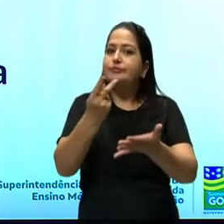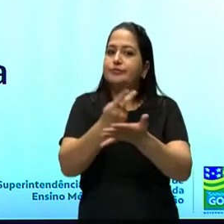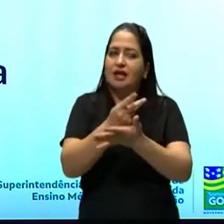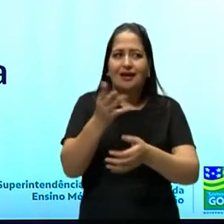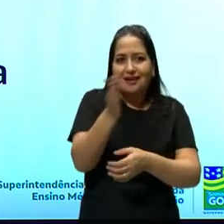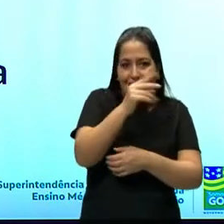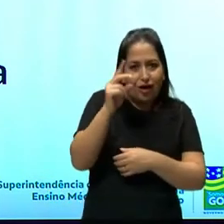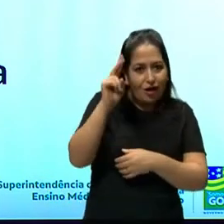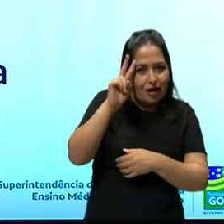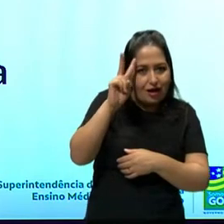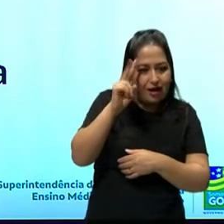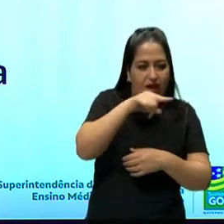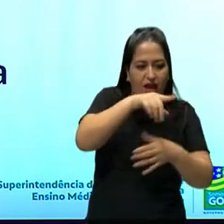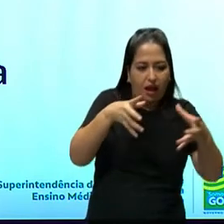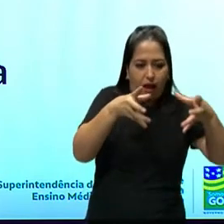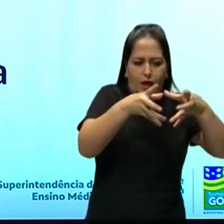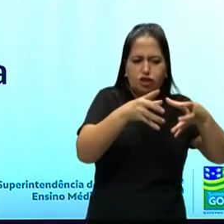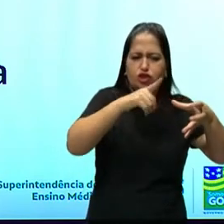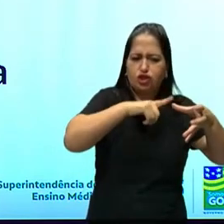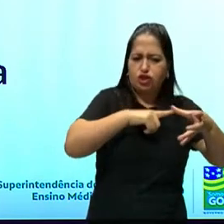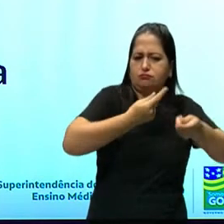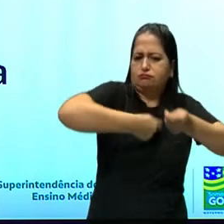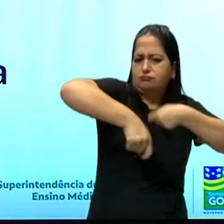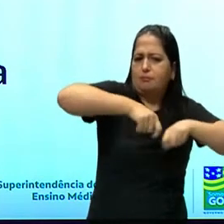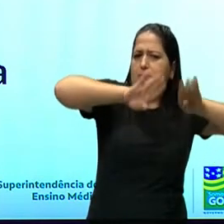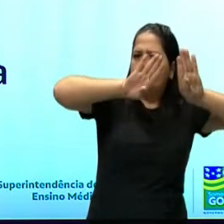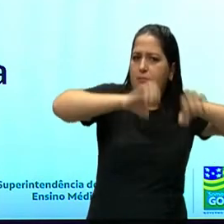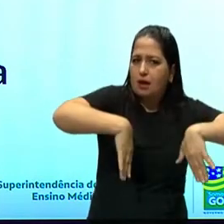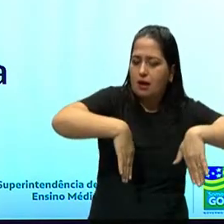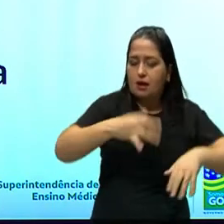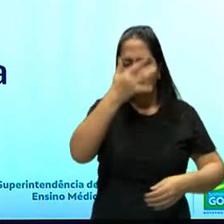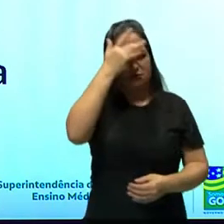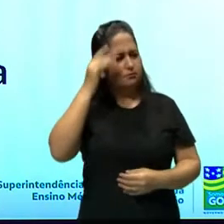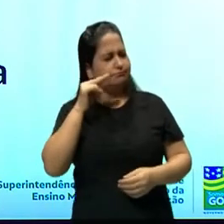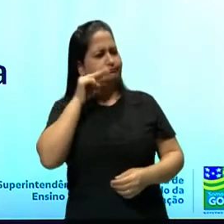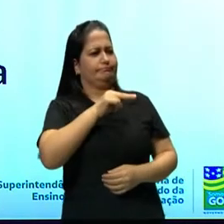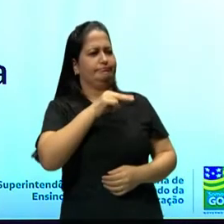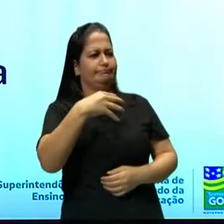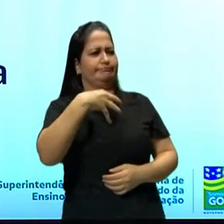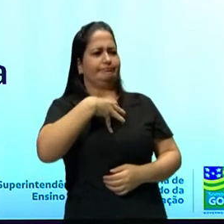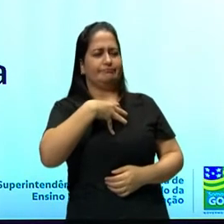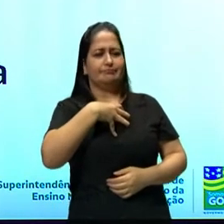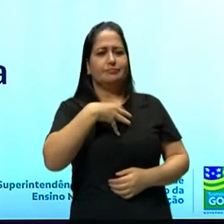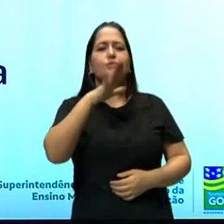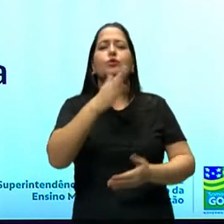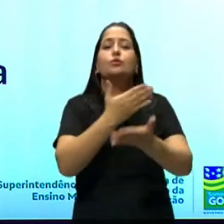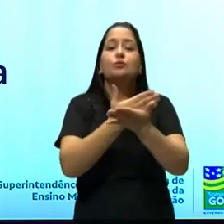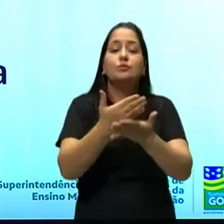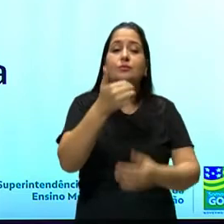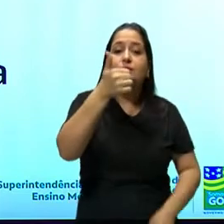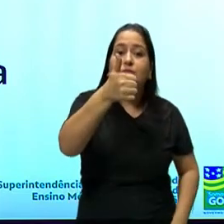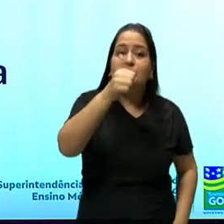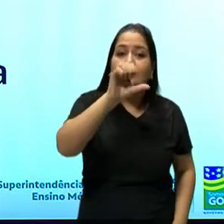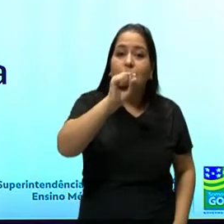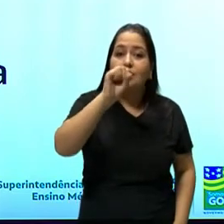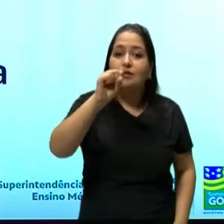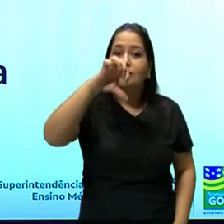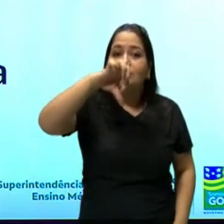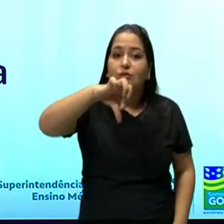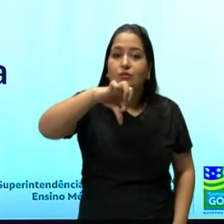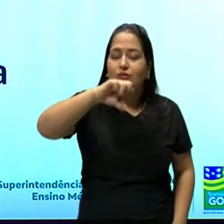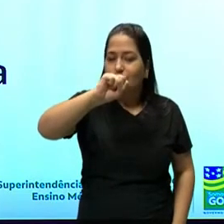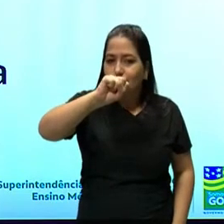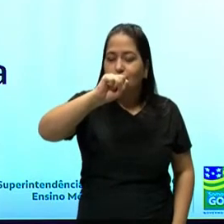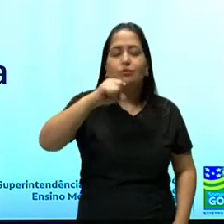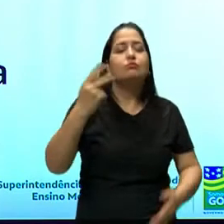muito importantes e aparecem aí no slide para você. Em 1888, nós vamos ter a abolição